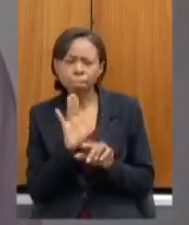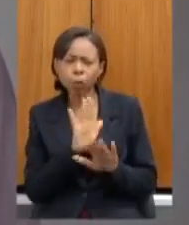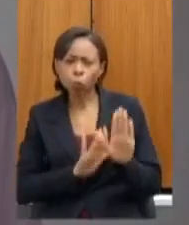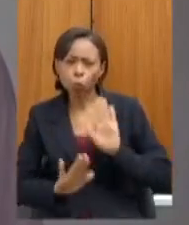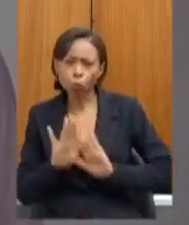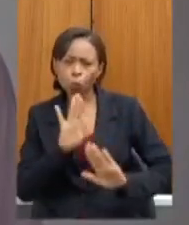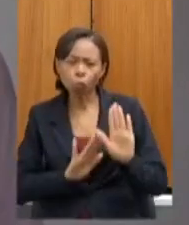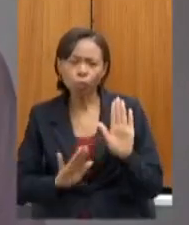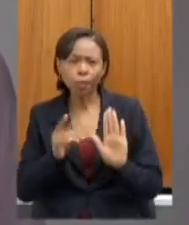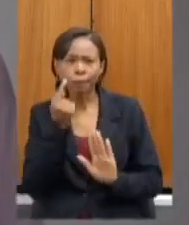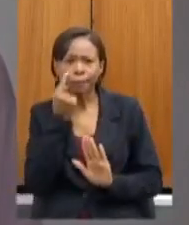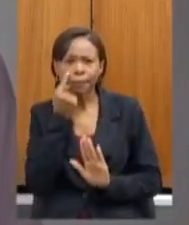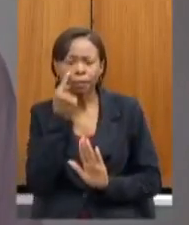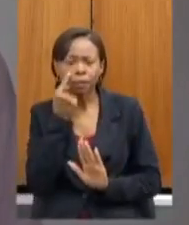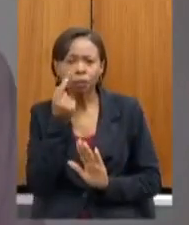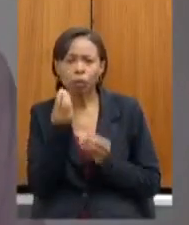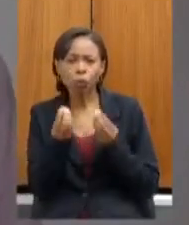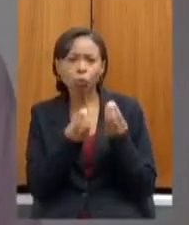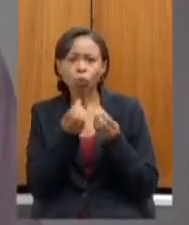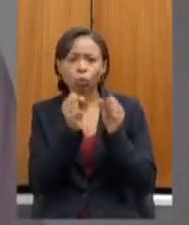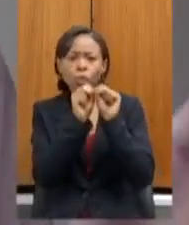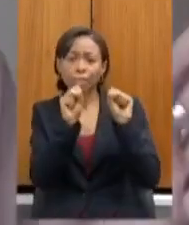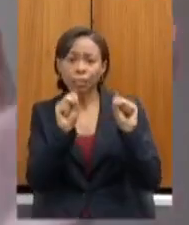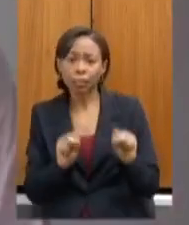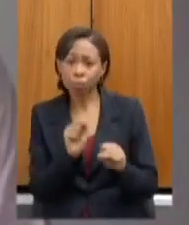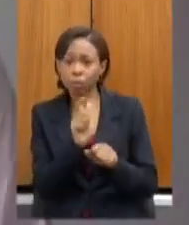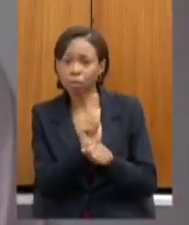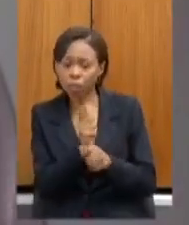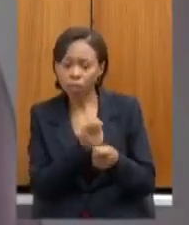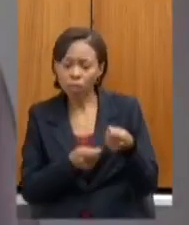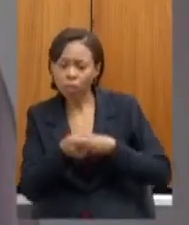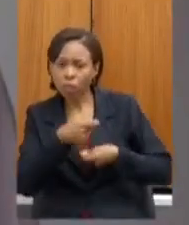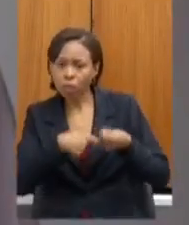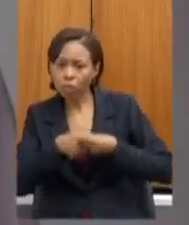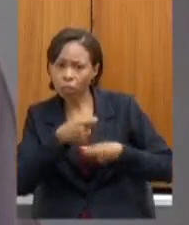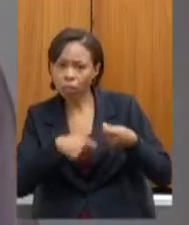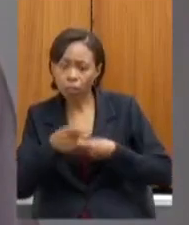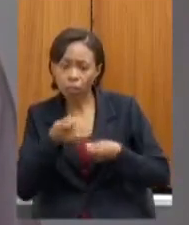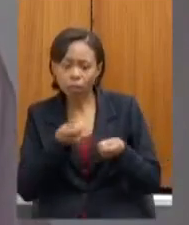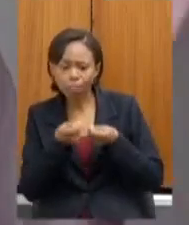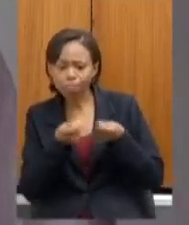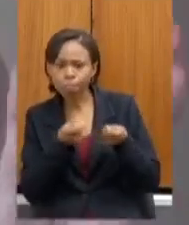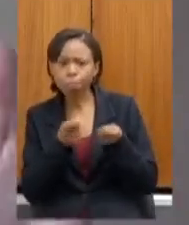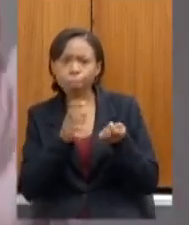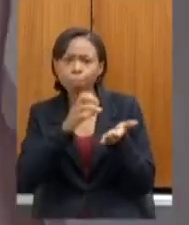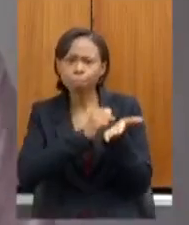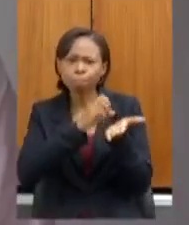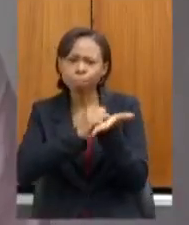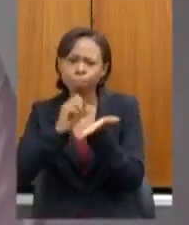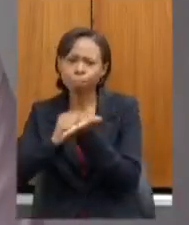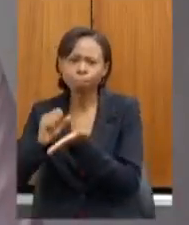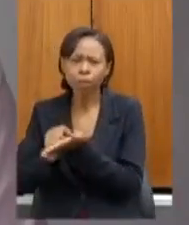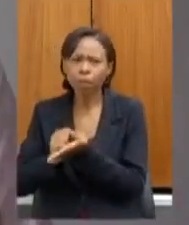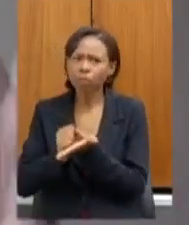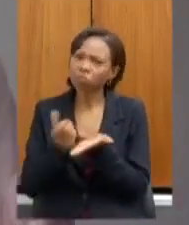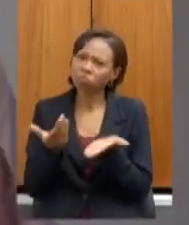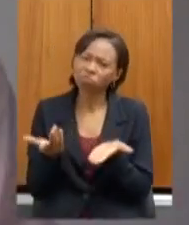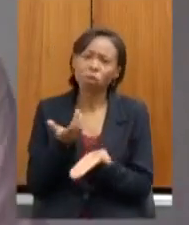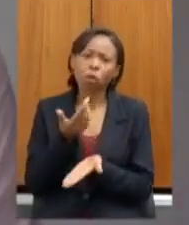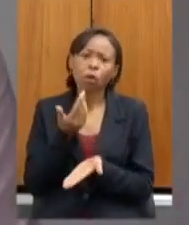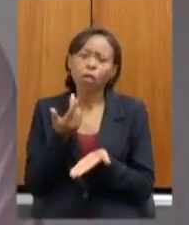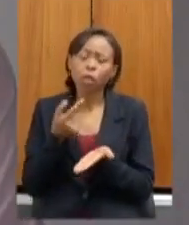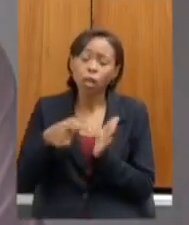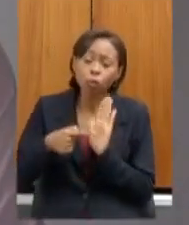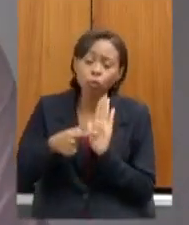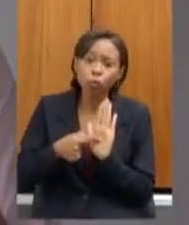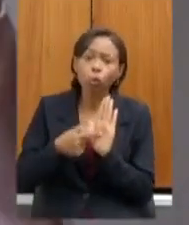de ter o sistema de gestão para fazer o acompanhamento de cada uma das matrículas nos permite ver precisamente quais são os alunos que